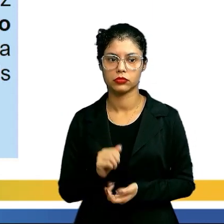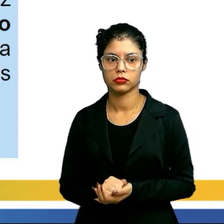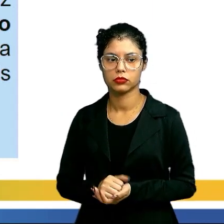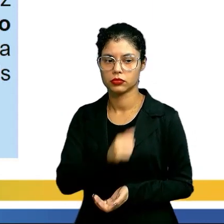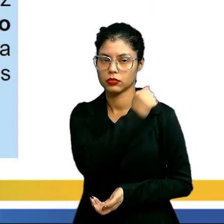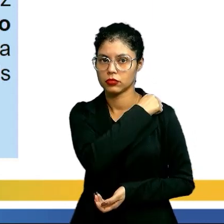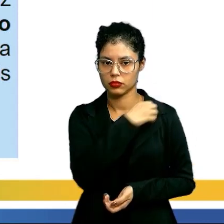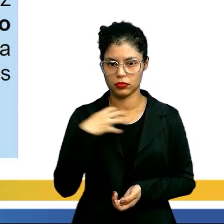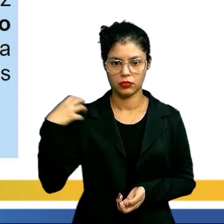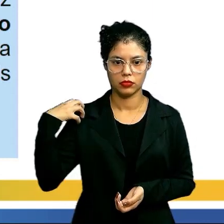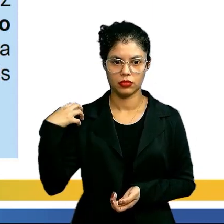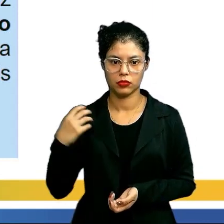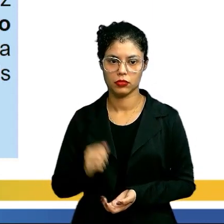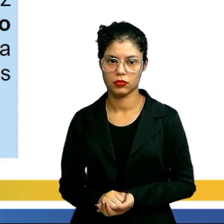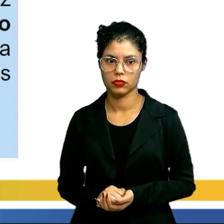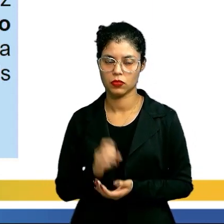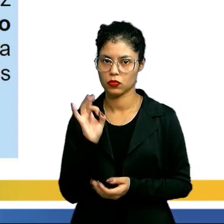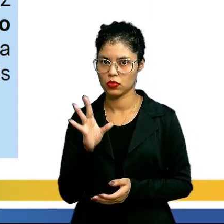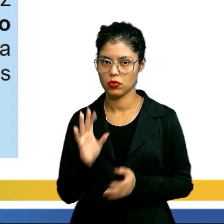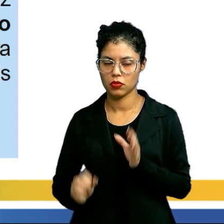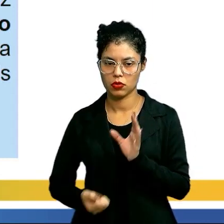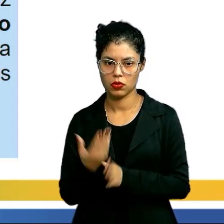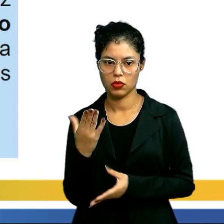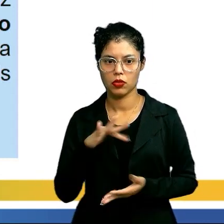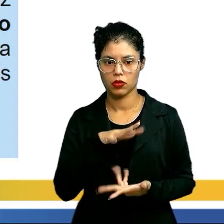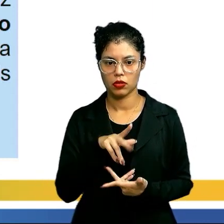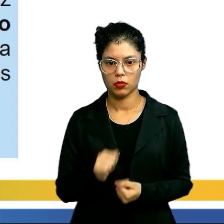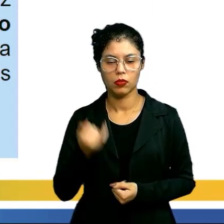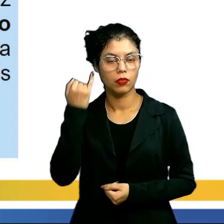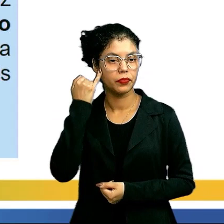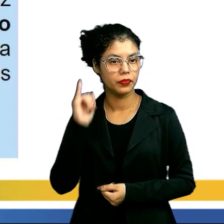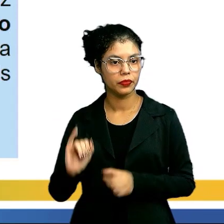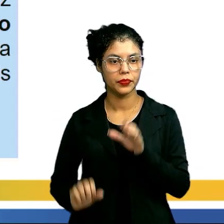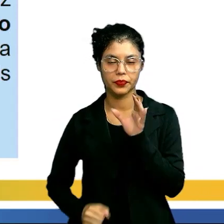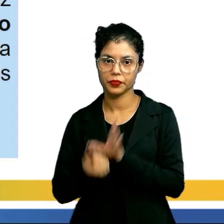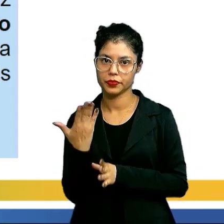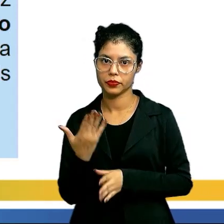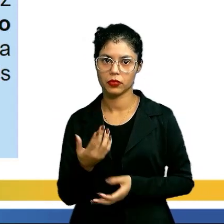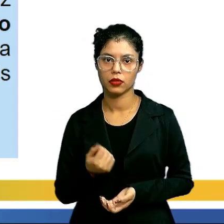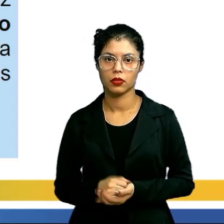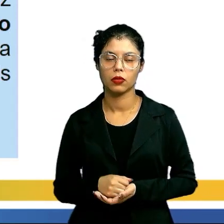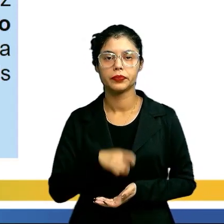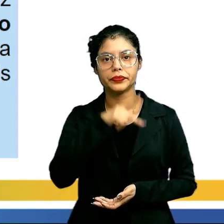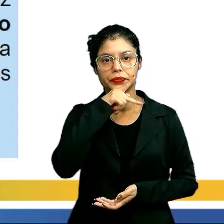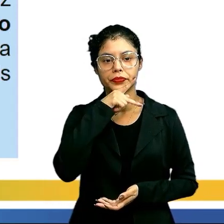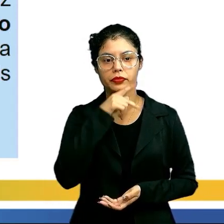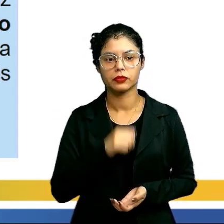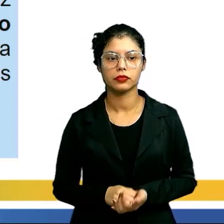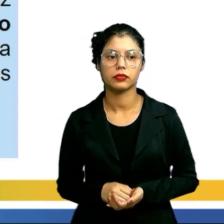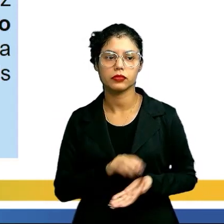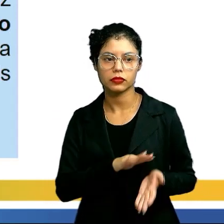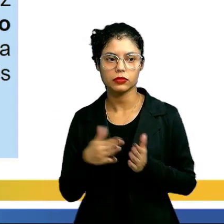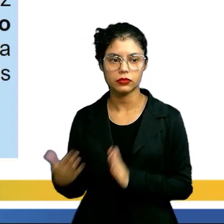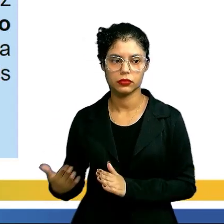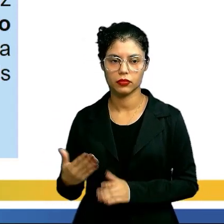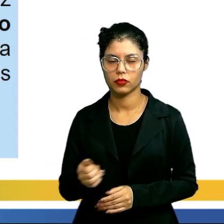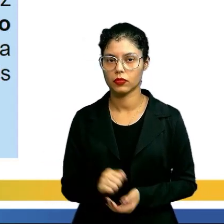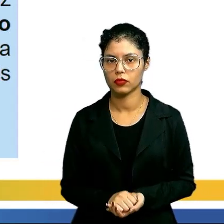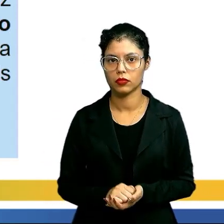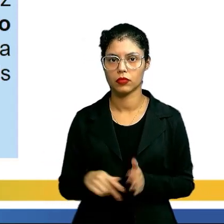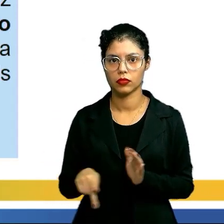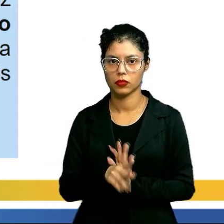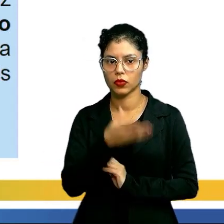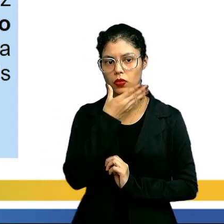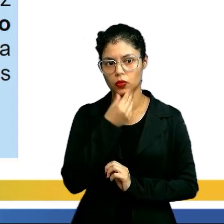Aristóteles não passa de uma mera invenção. O mundo das ideias criado pelo Platão não passa de uma mera invenção.